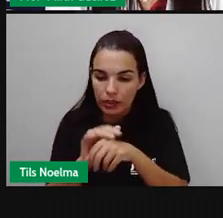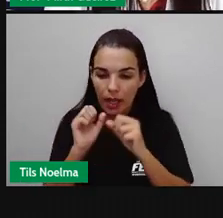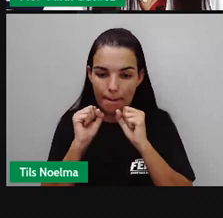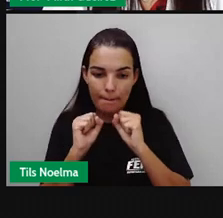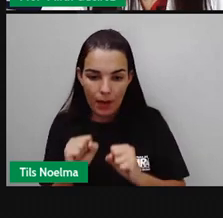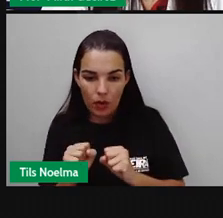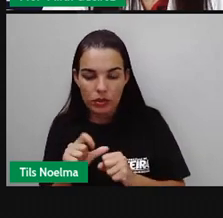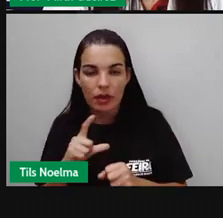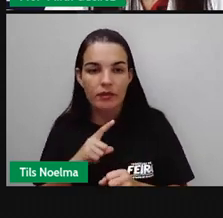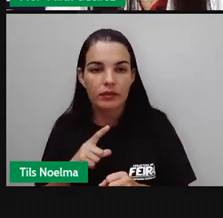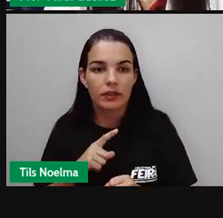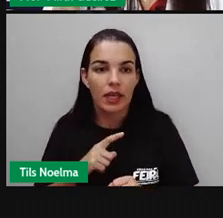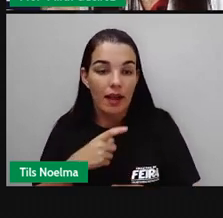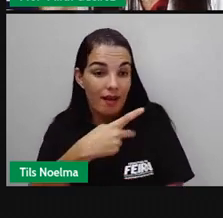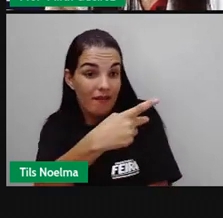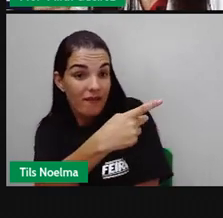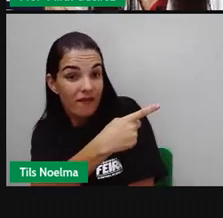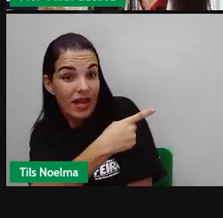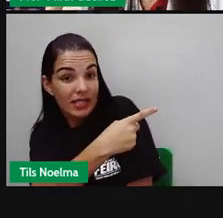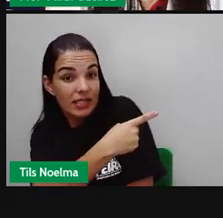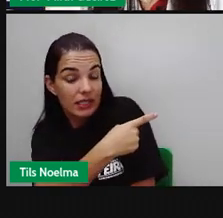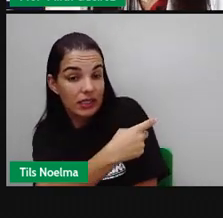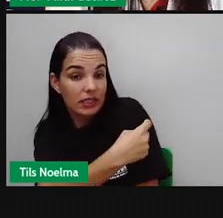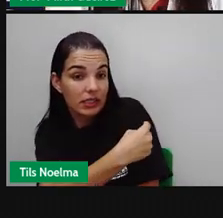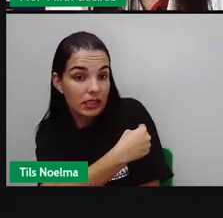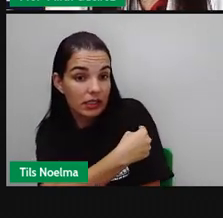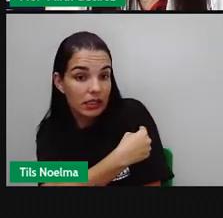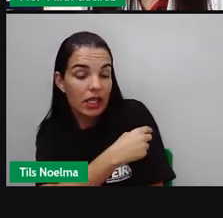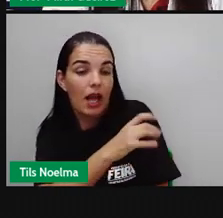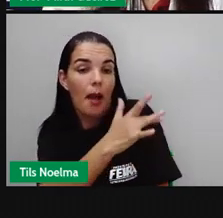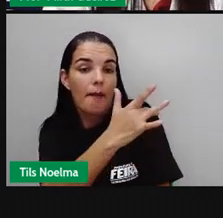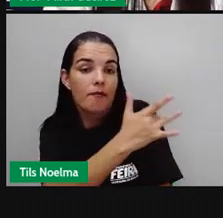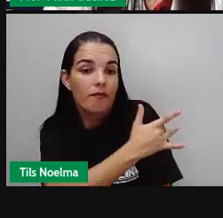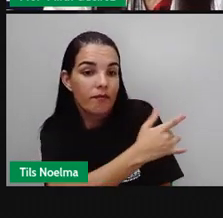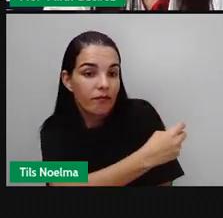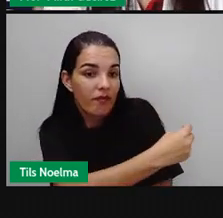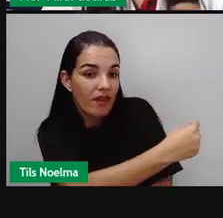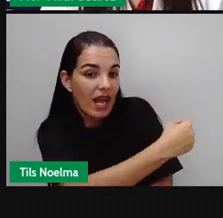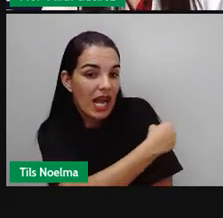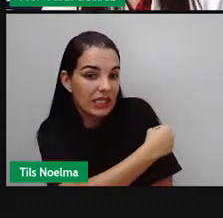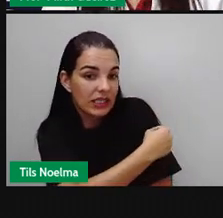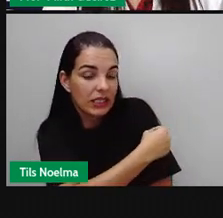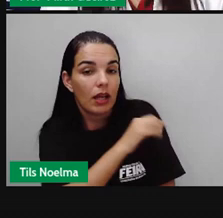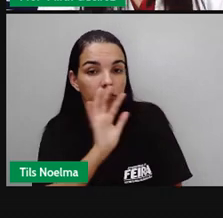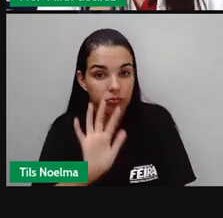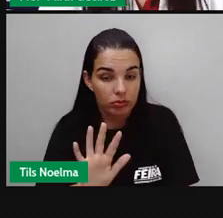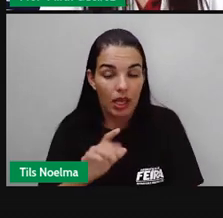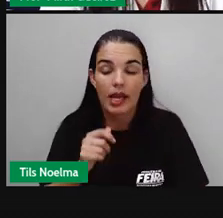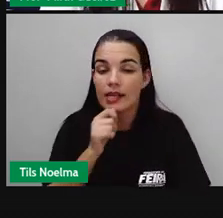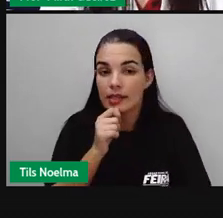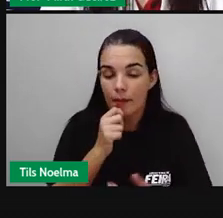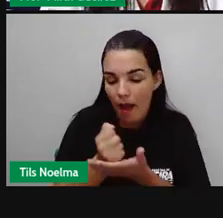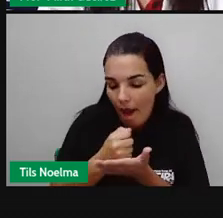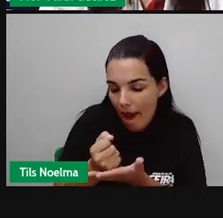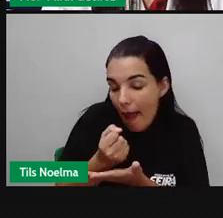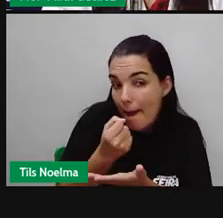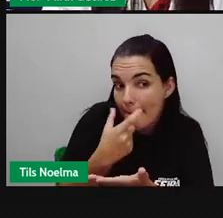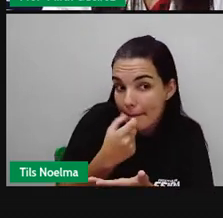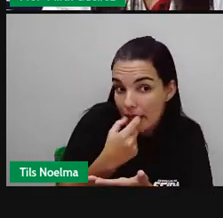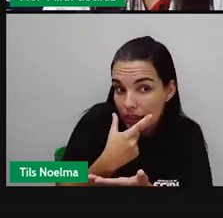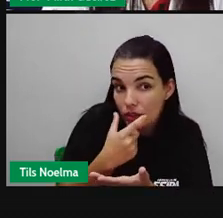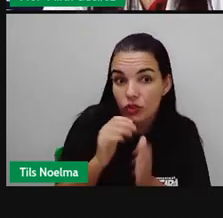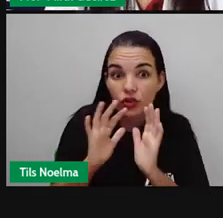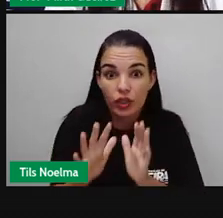citei a vacina, que é uma forma de prevenir. É diferente a gente falar de vacina e antibiótico. Vacina é uma forma de